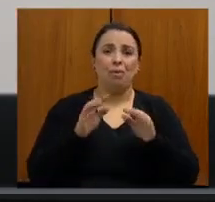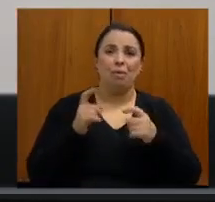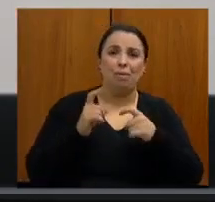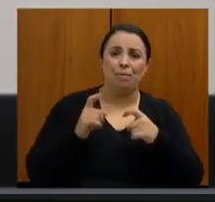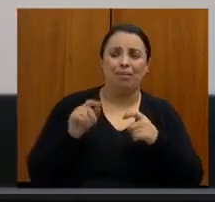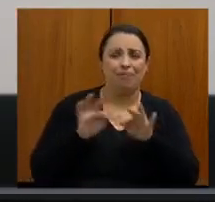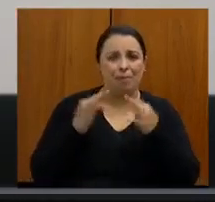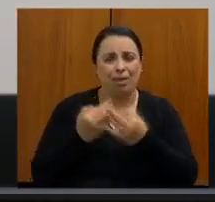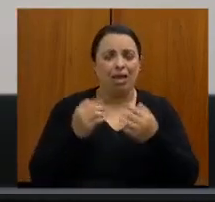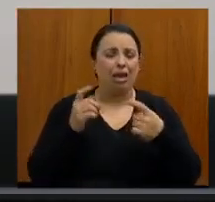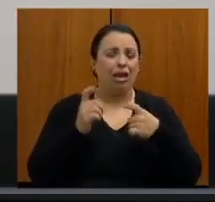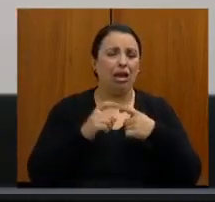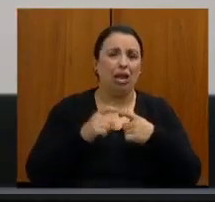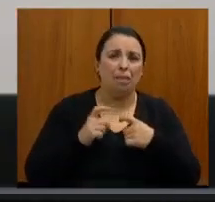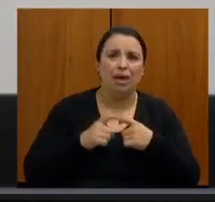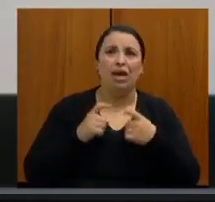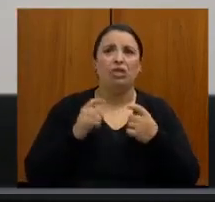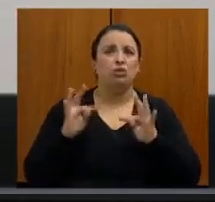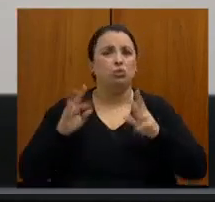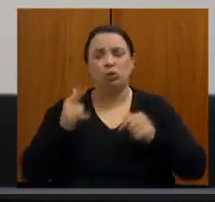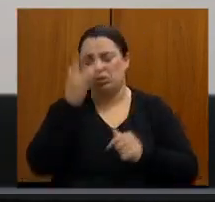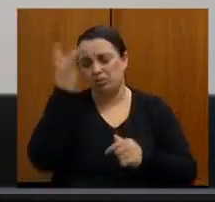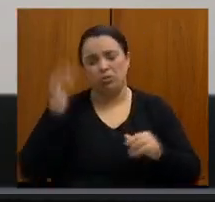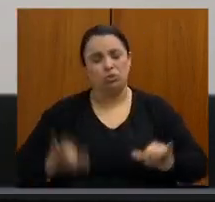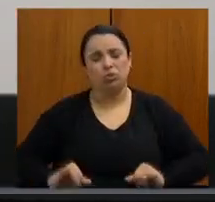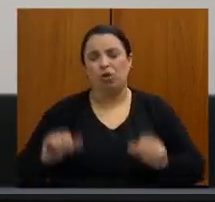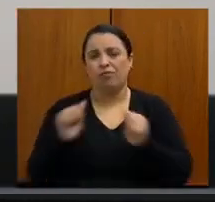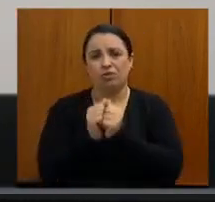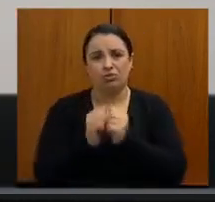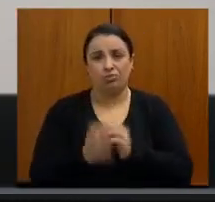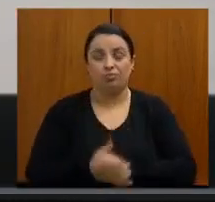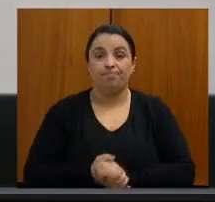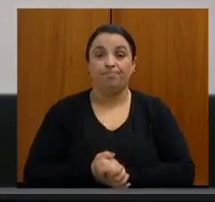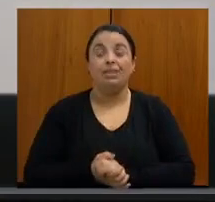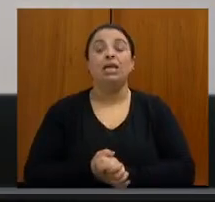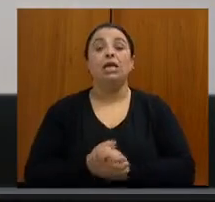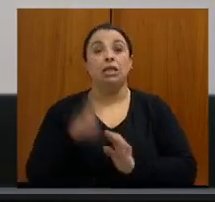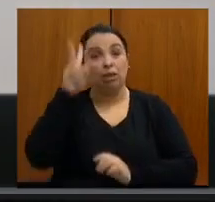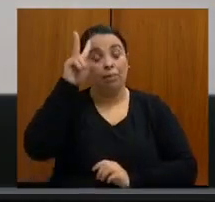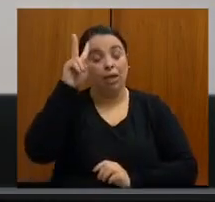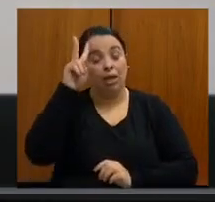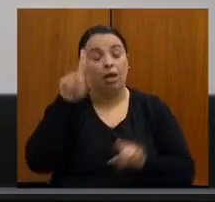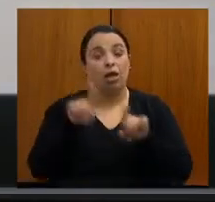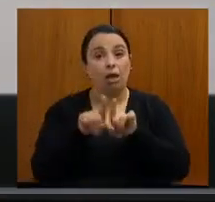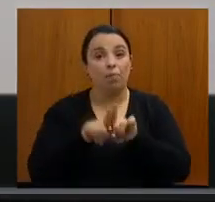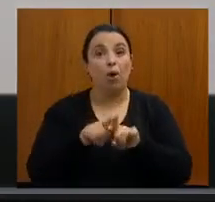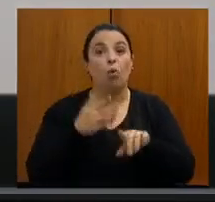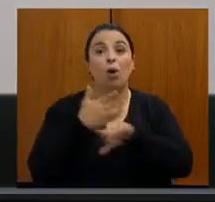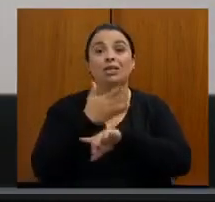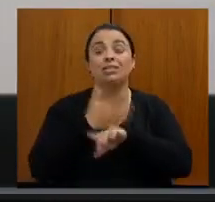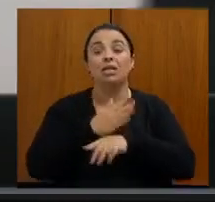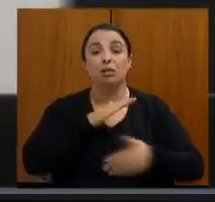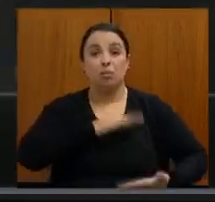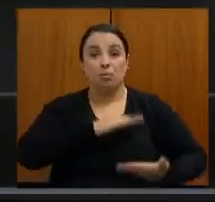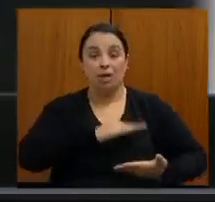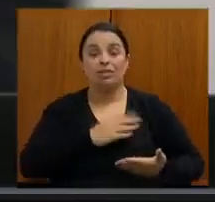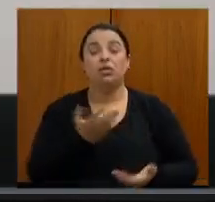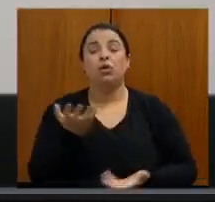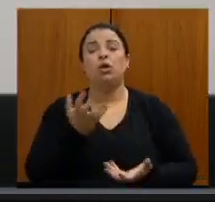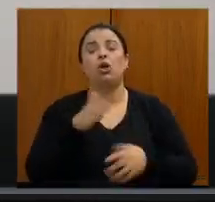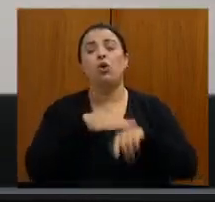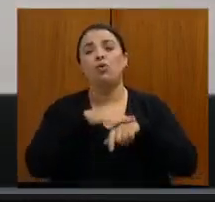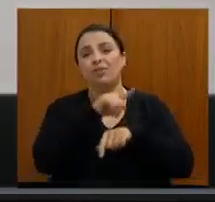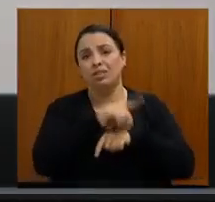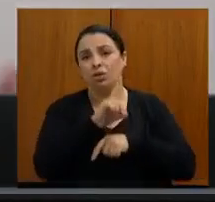de todo mundo. E, lembrando, no acesso à mamografia, eu gostaria aqui de conversar um pouco com o doutor Fábio. No passado,